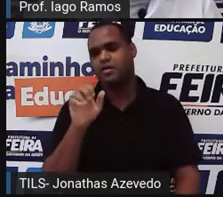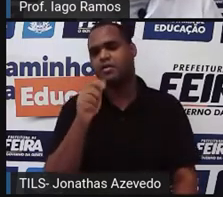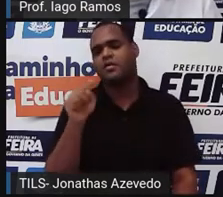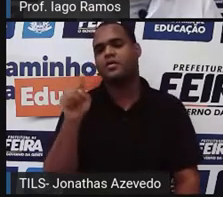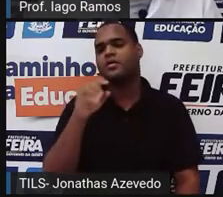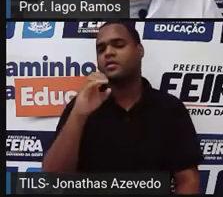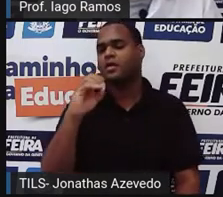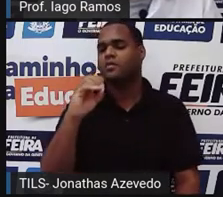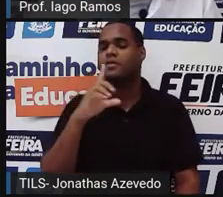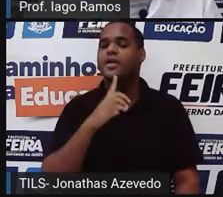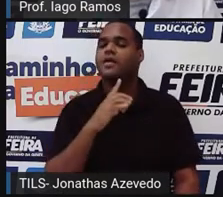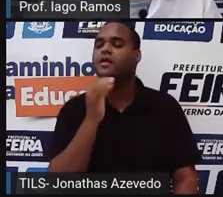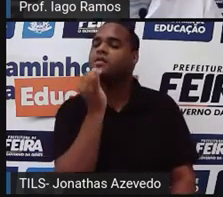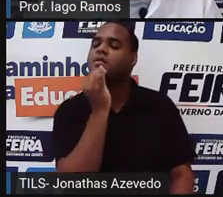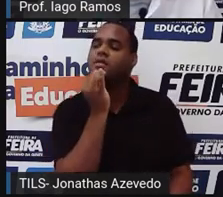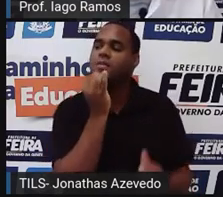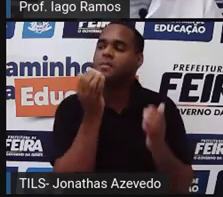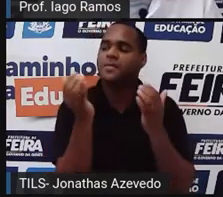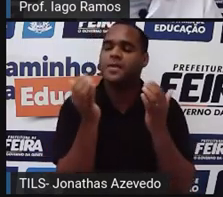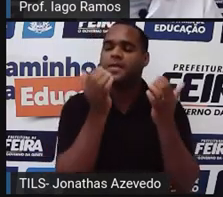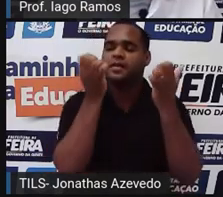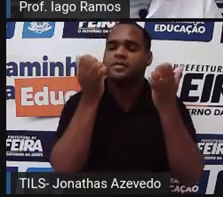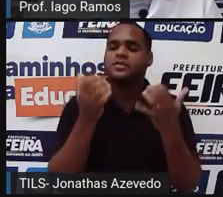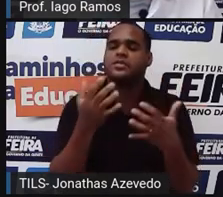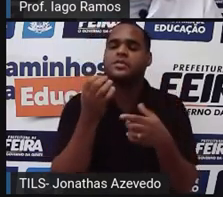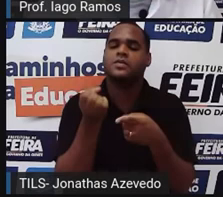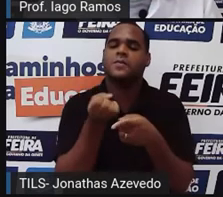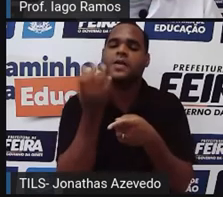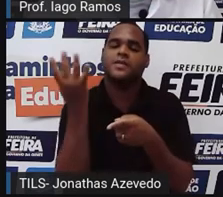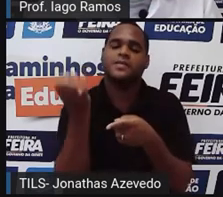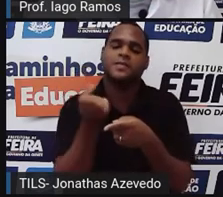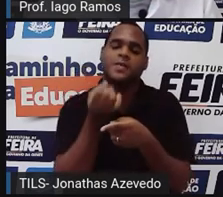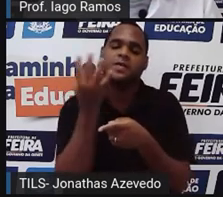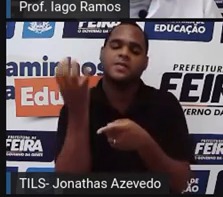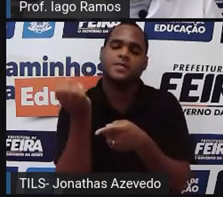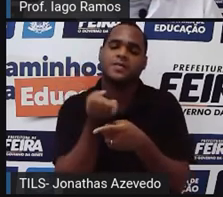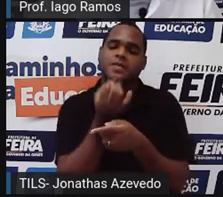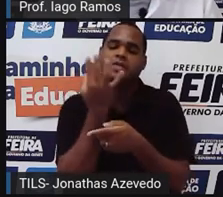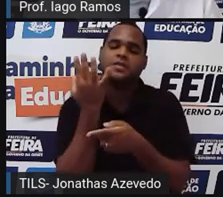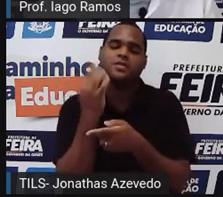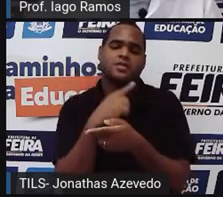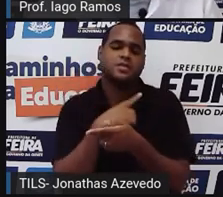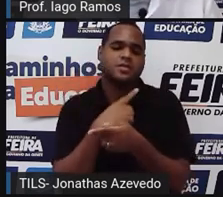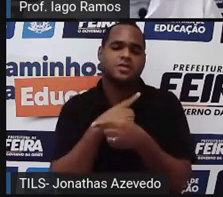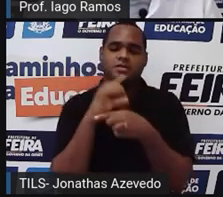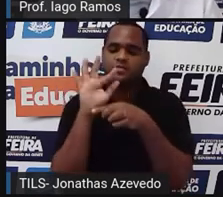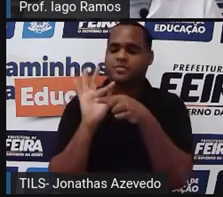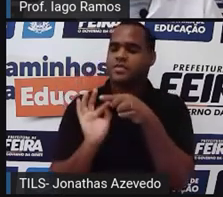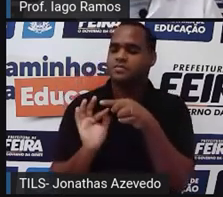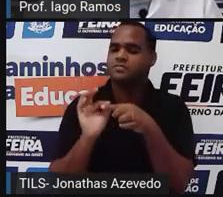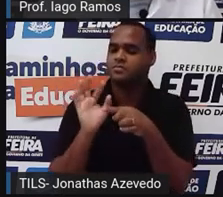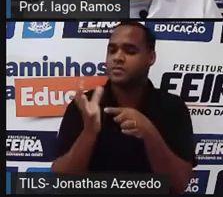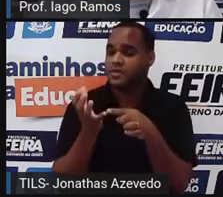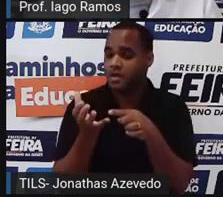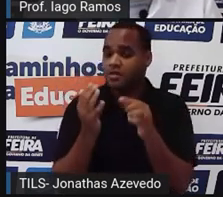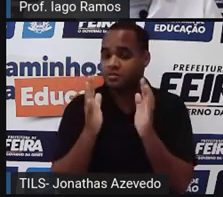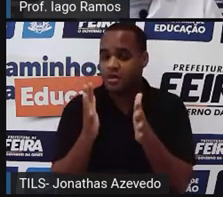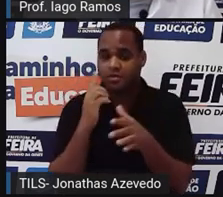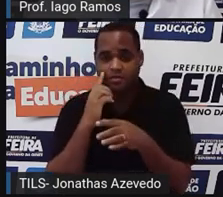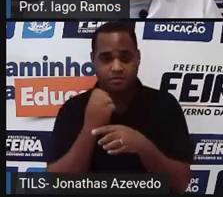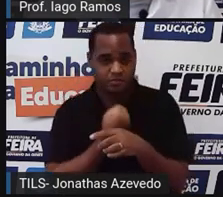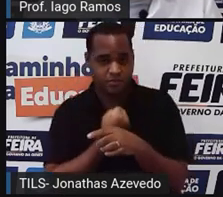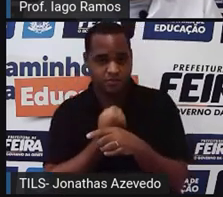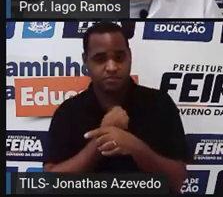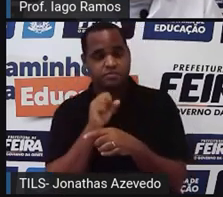Estamos aqui comparando, né? Essas quantidades através da fração. Mas se eu quero um número decimal para